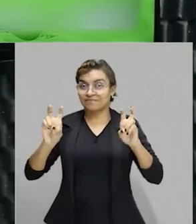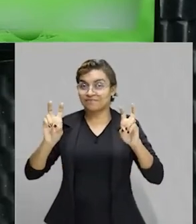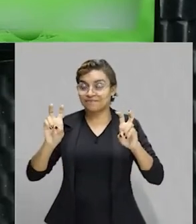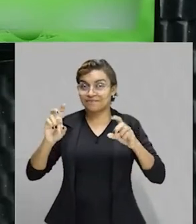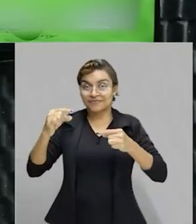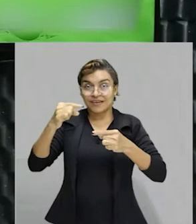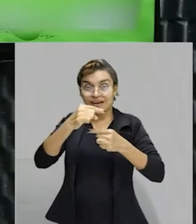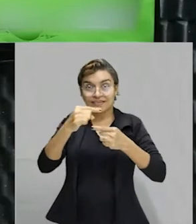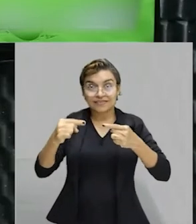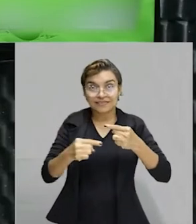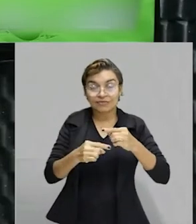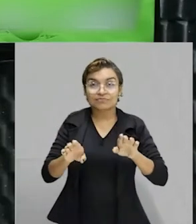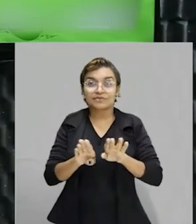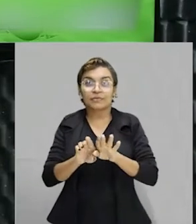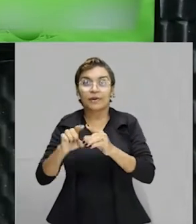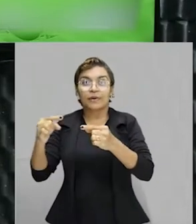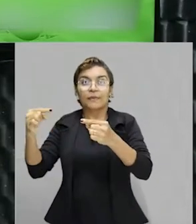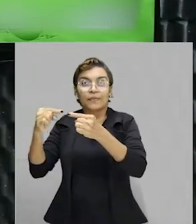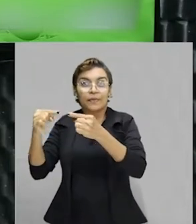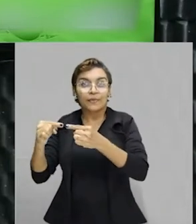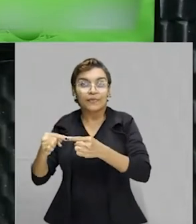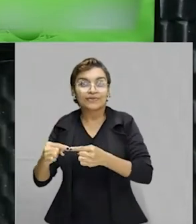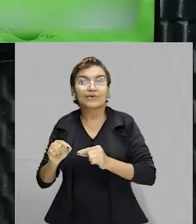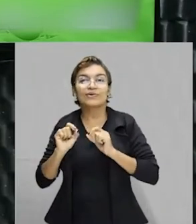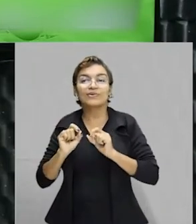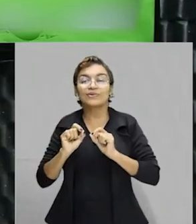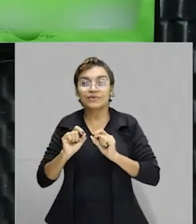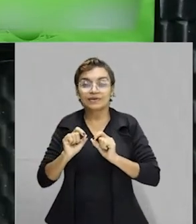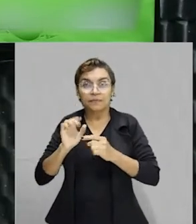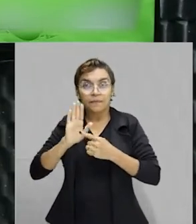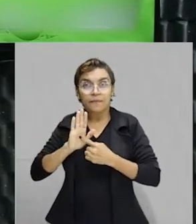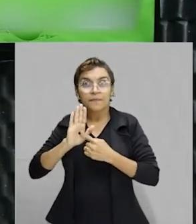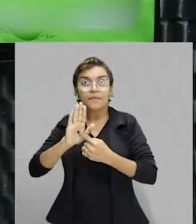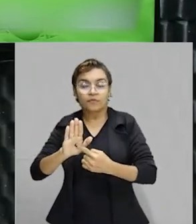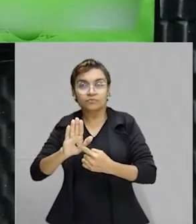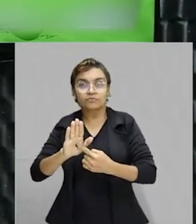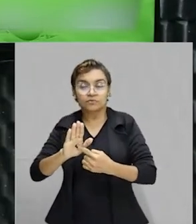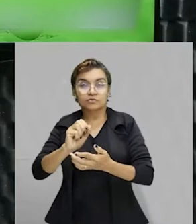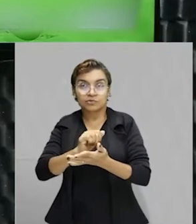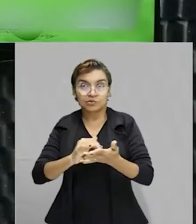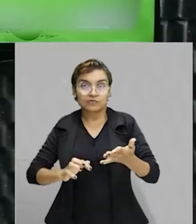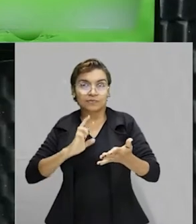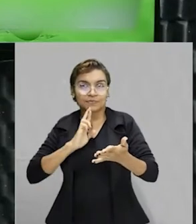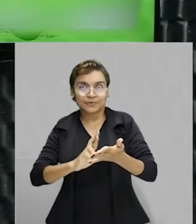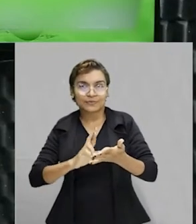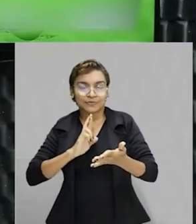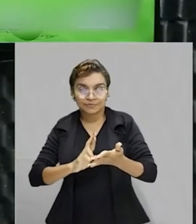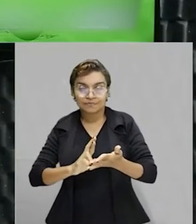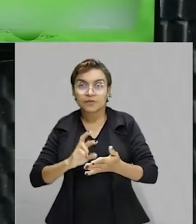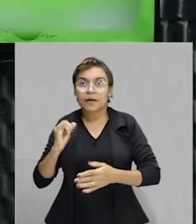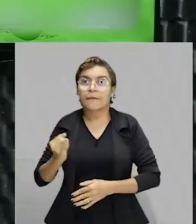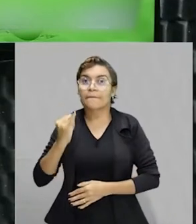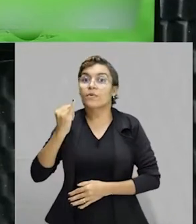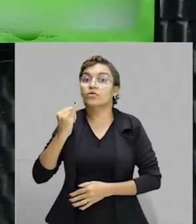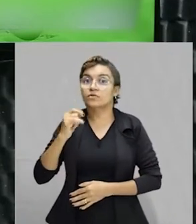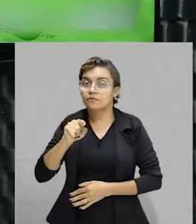razão e proporção, apresentar exercícios resolvidos. Não te esquece, está aqui, aqui a gente está todo o tempo falando de